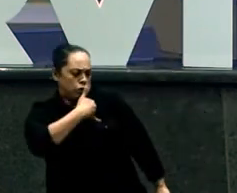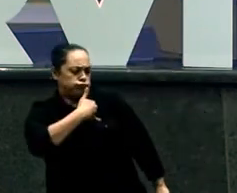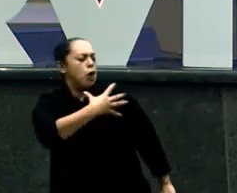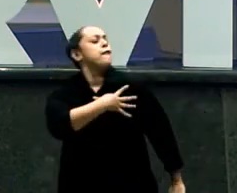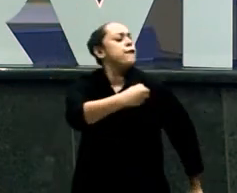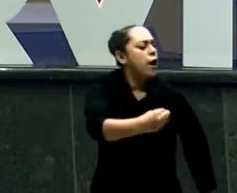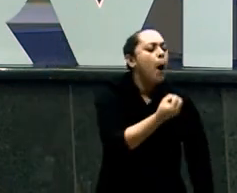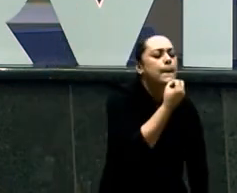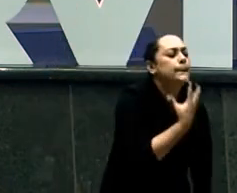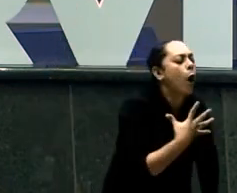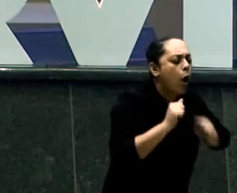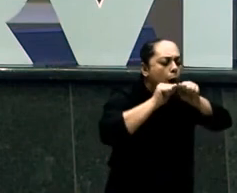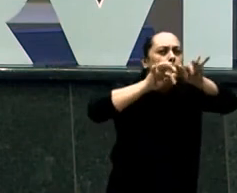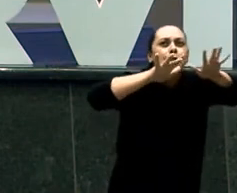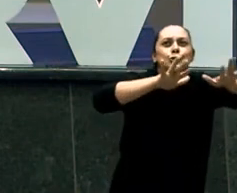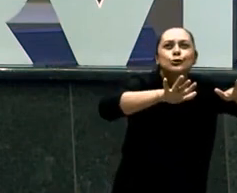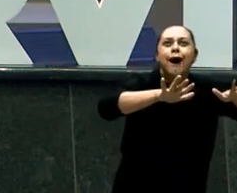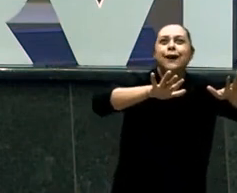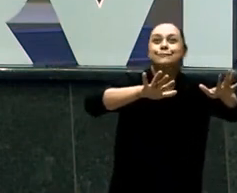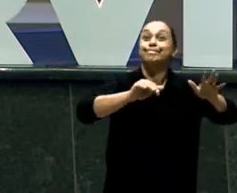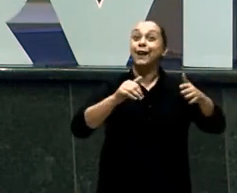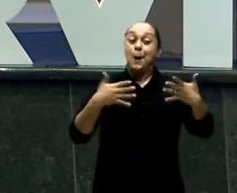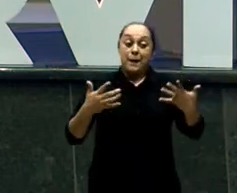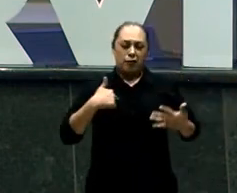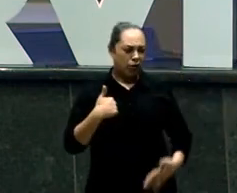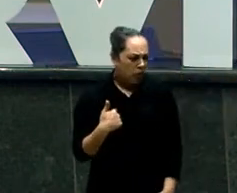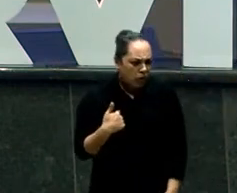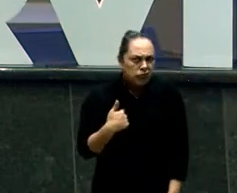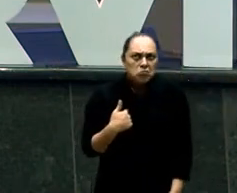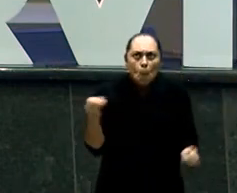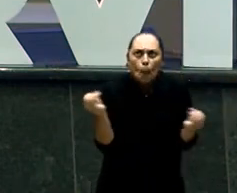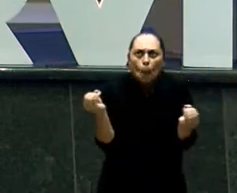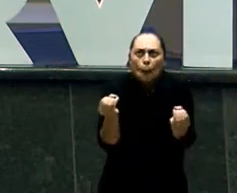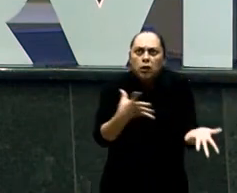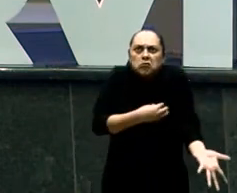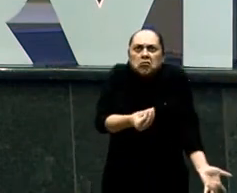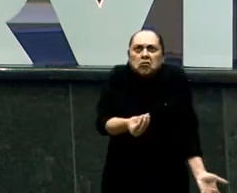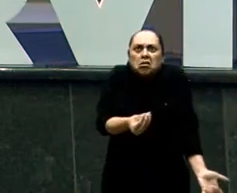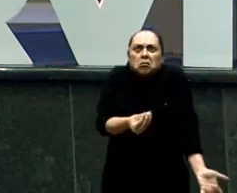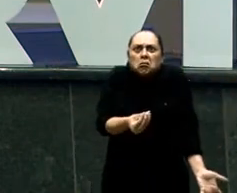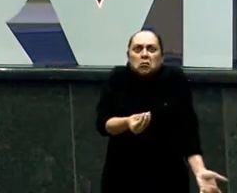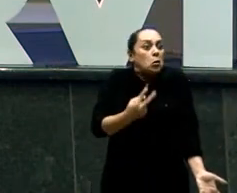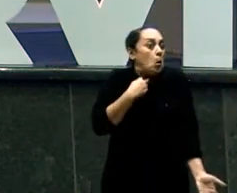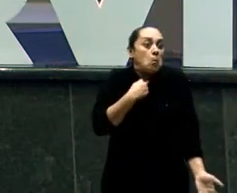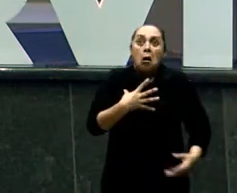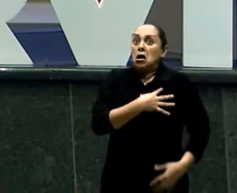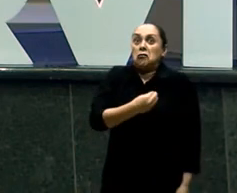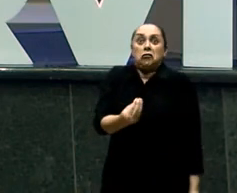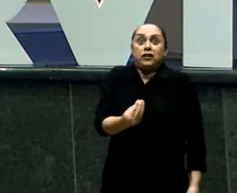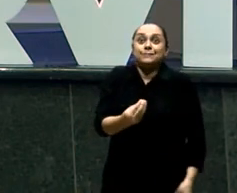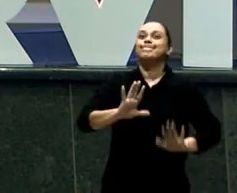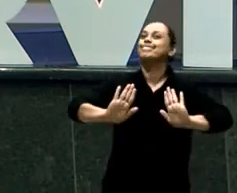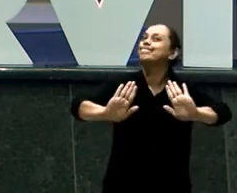a realidade Não condiz Com a palavra Profética A gente Nem guarda Os detalhes Do que está Sendo ministrado Mas